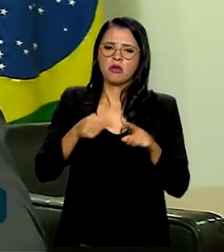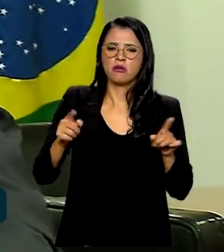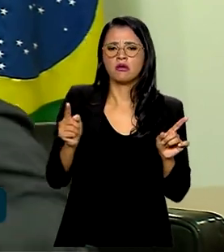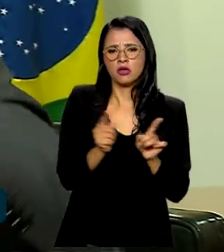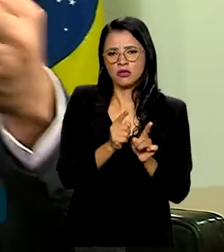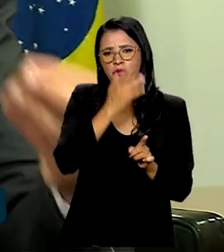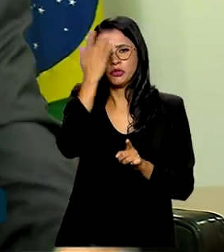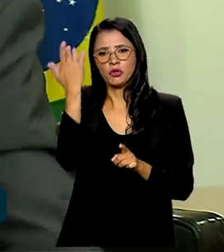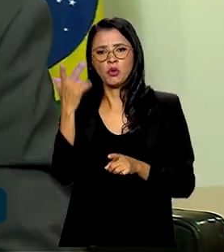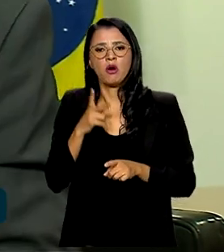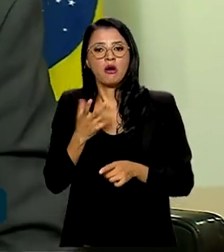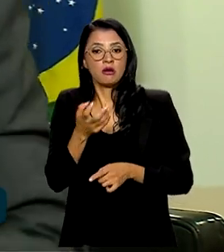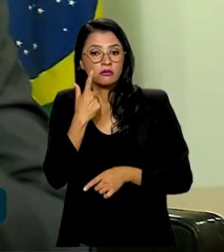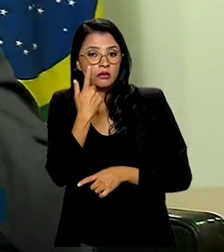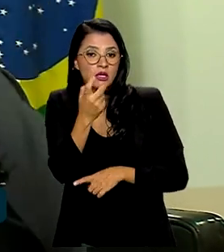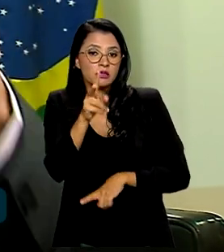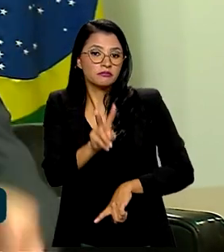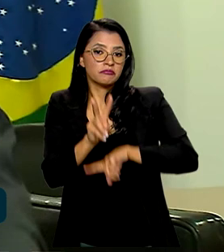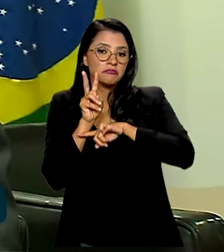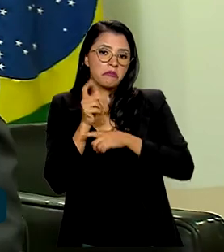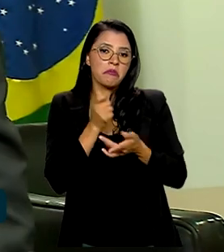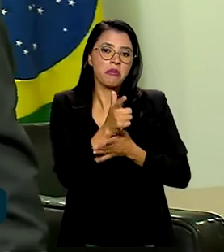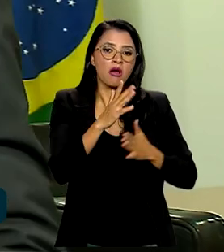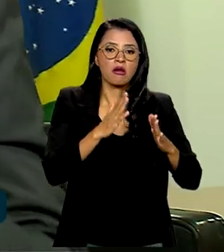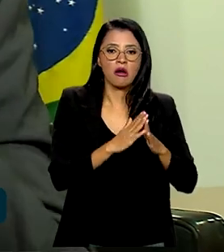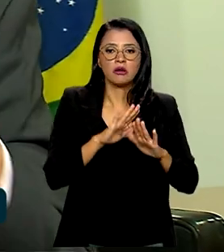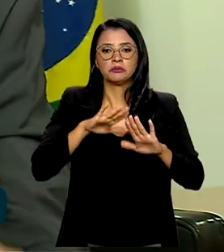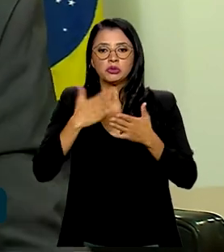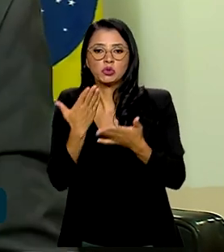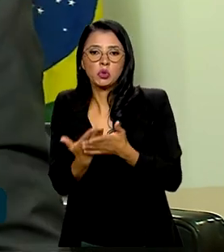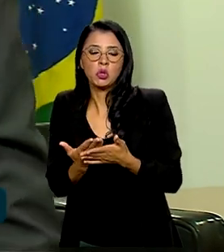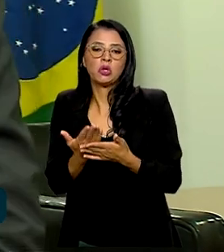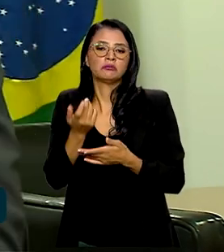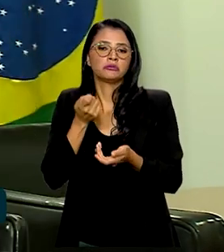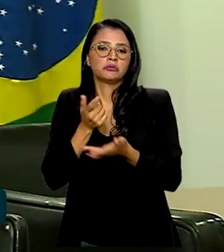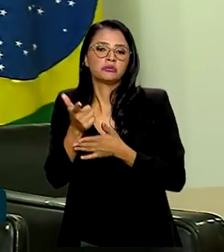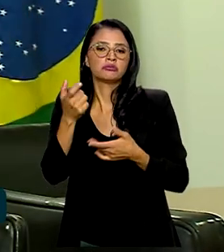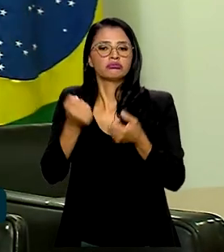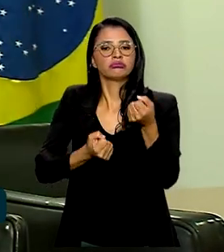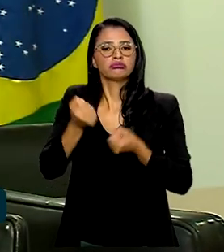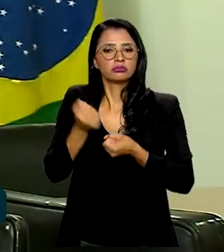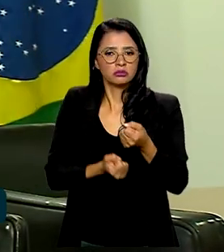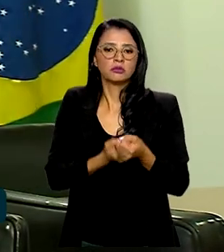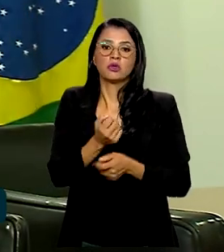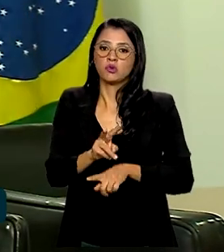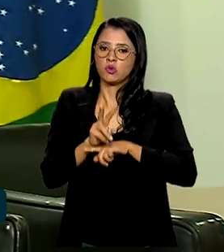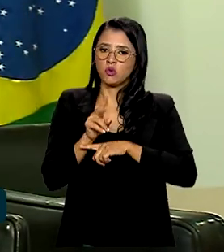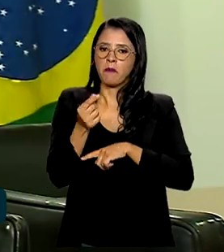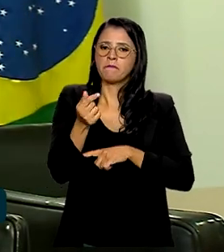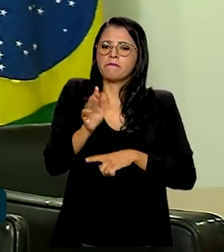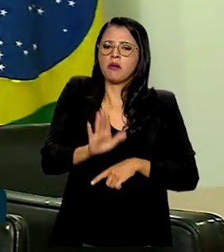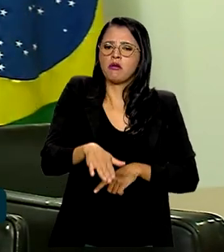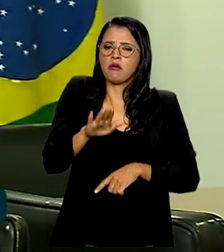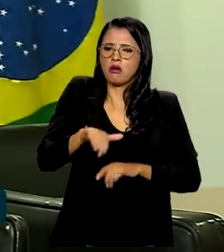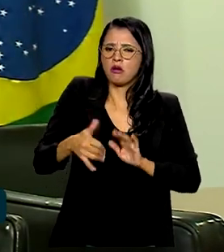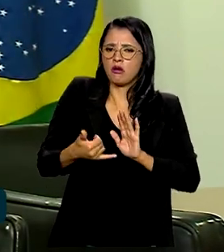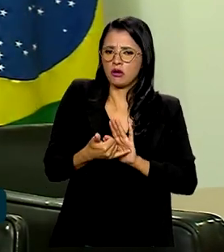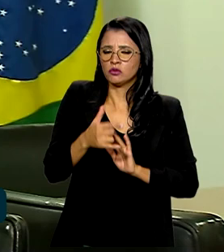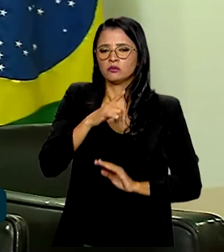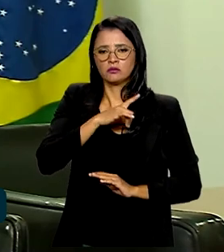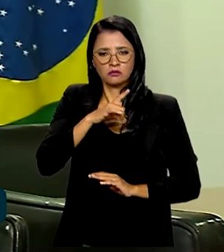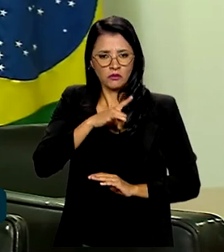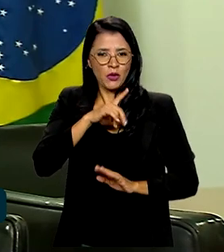pegar algum empréstimo para casa, para escola, para um carro, seja um crédito mais barato. Então tem uma linha de